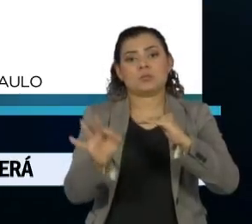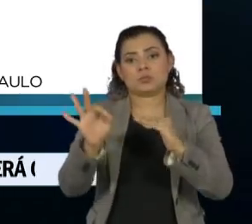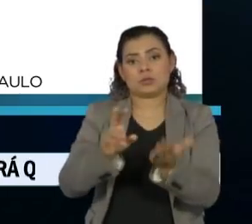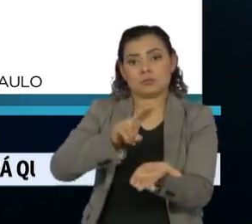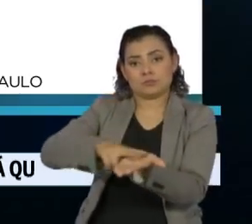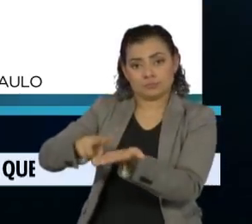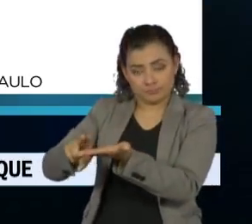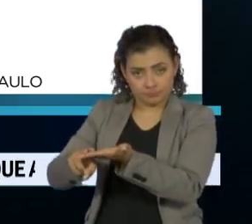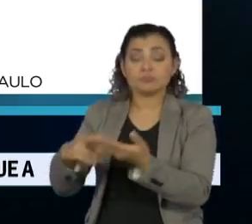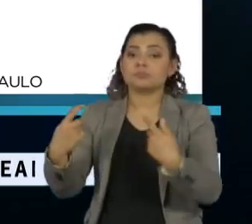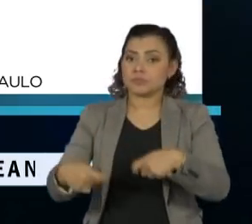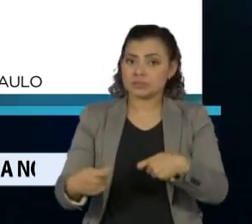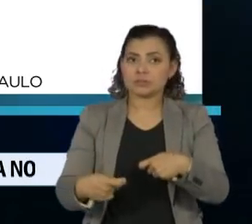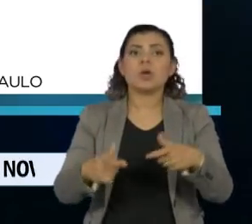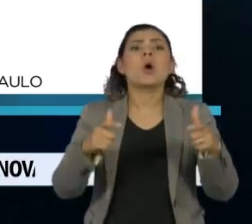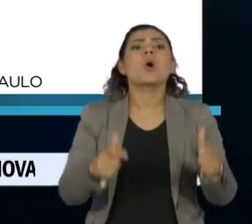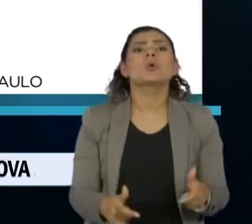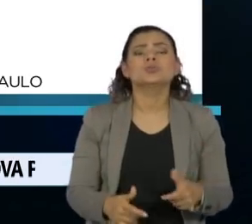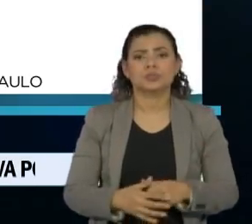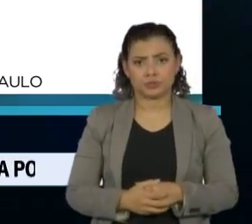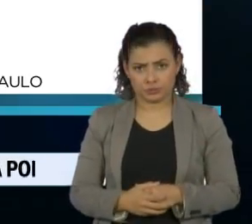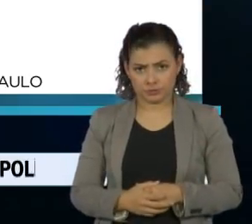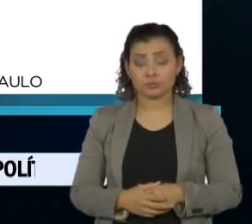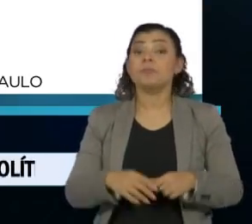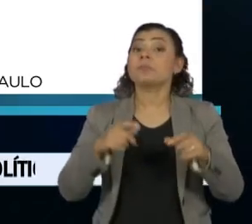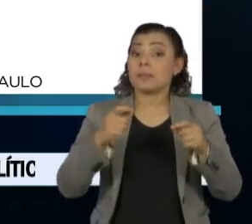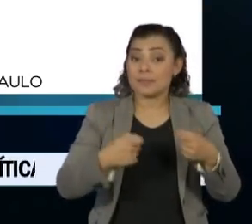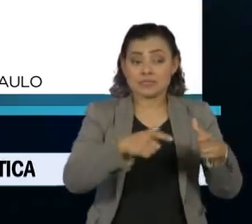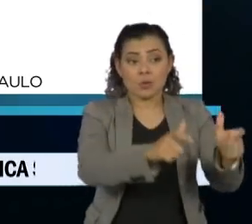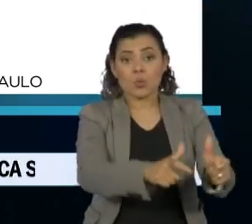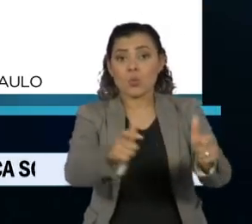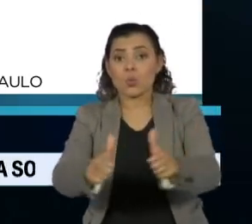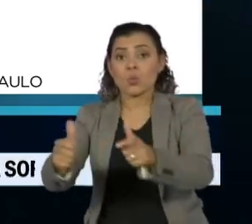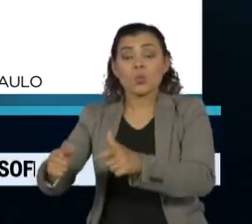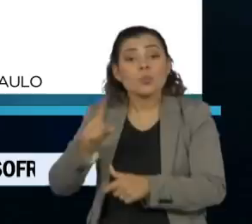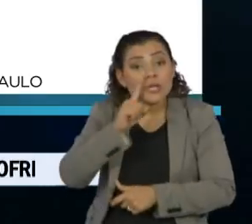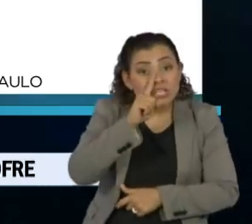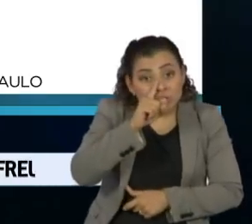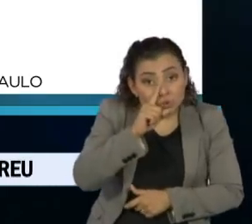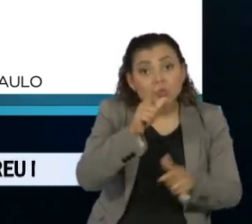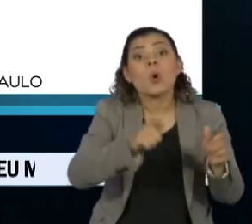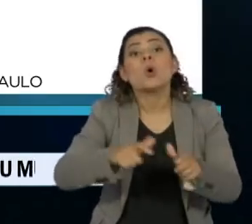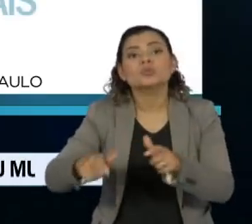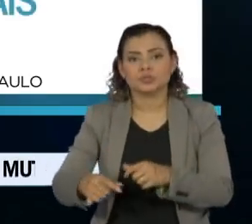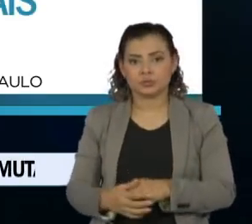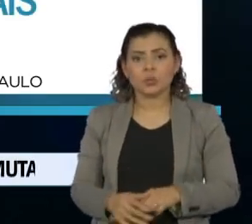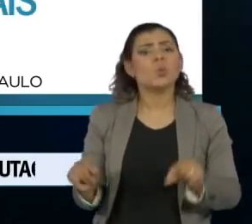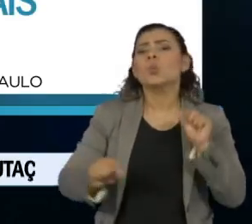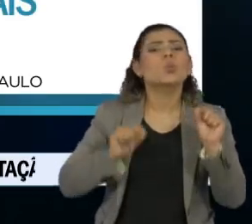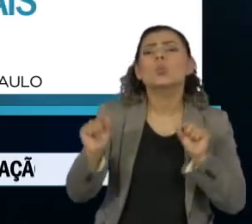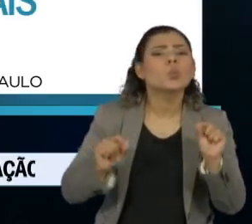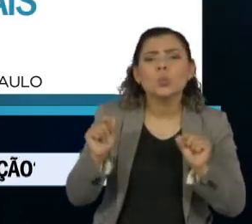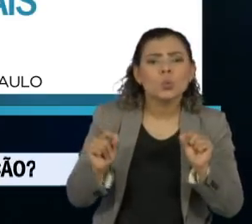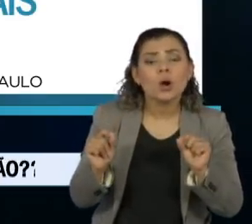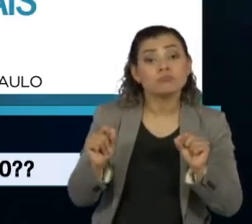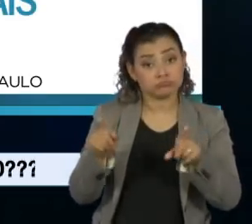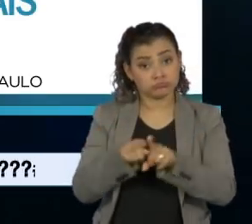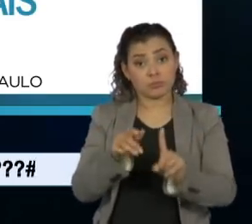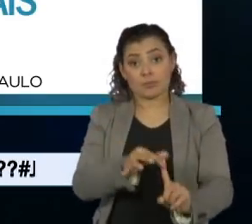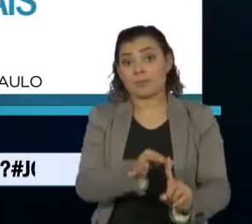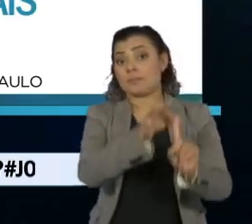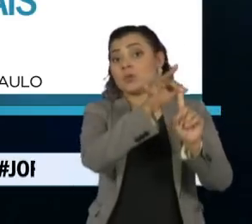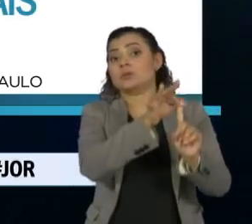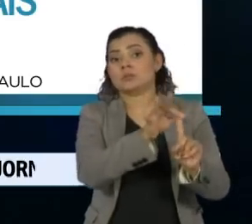Onde? As regiões serão classificadas por zonas de risco. O quê? Priorizar setores com mais